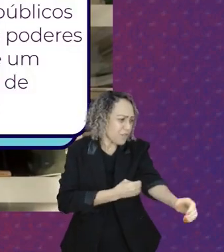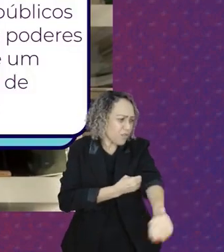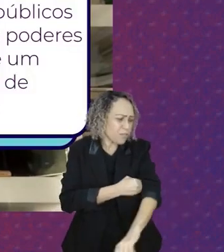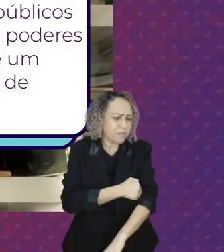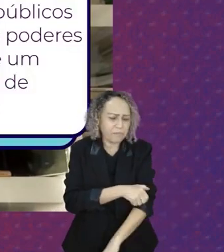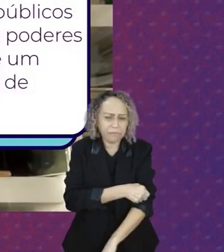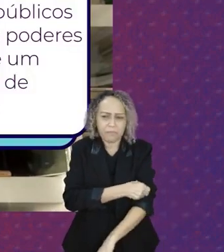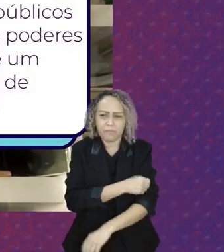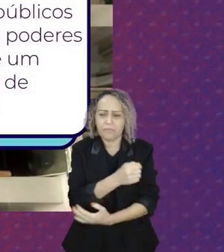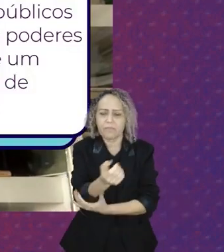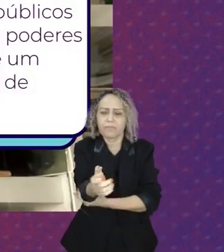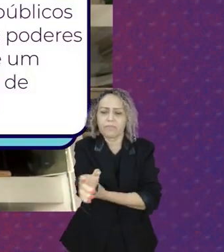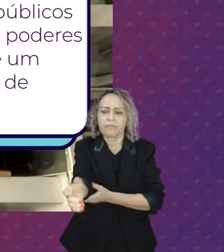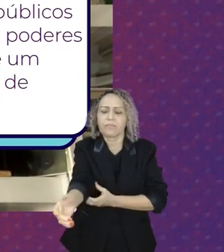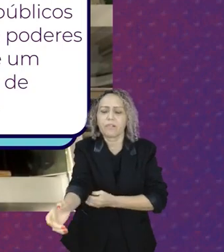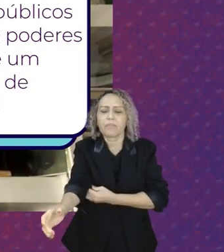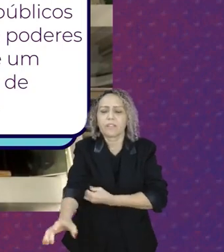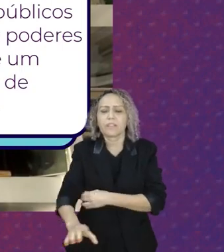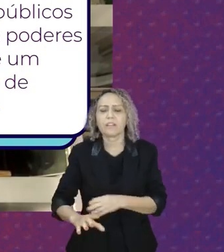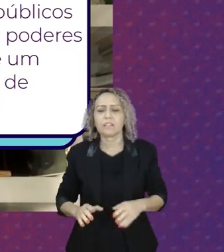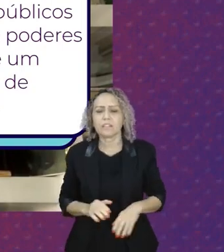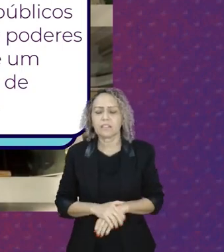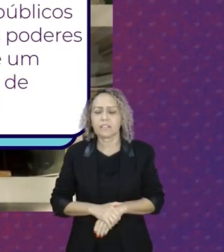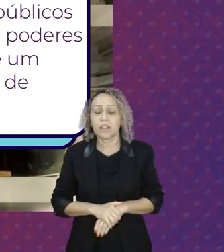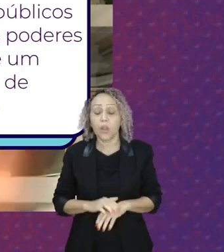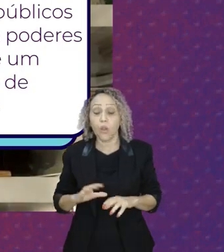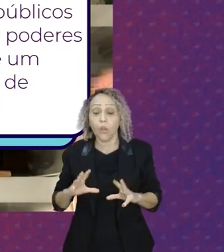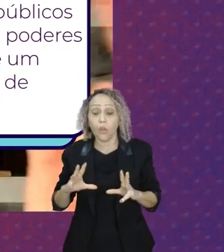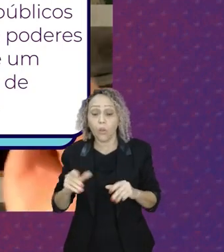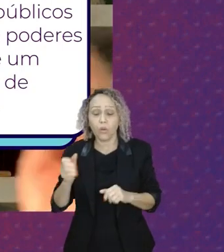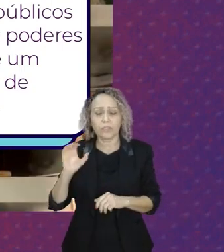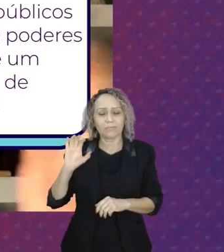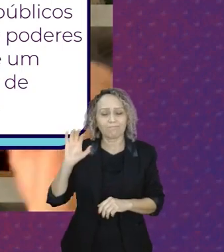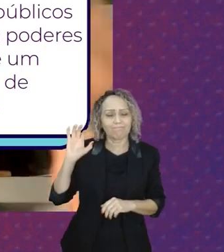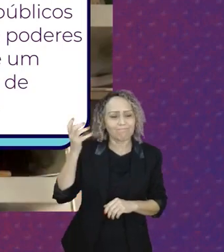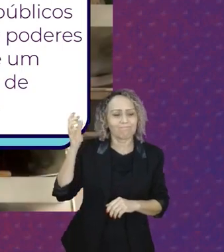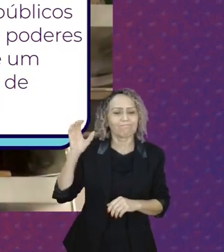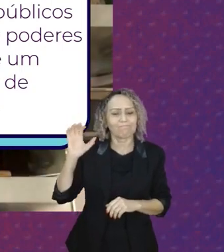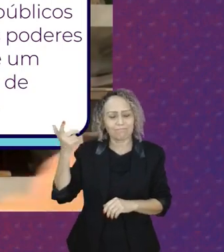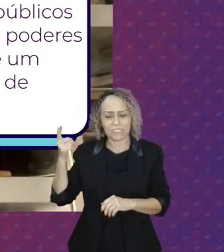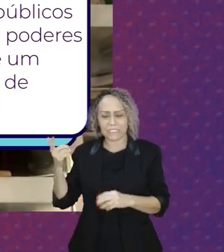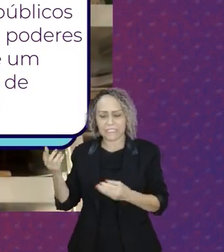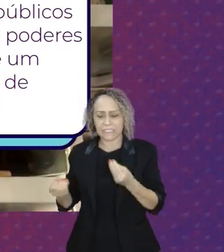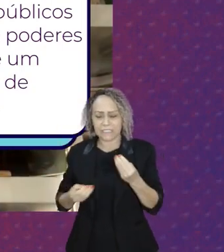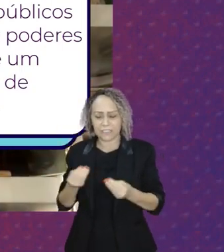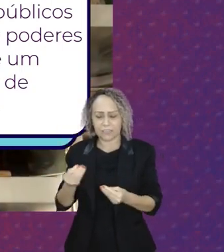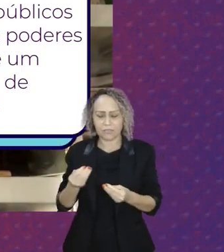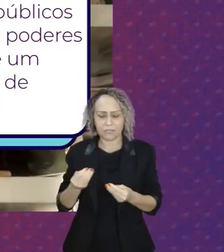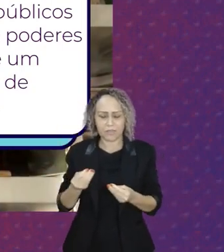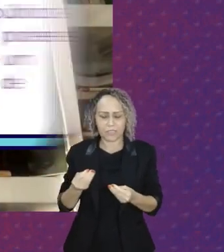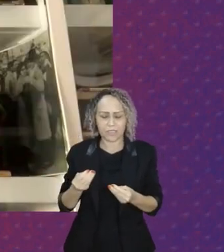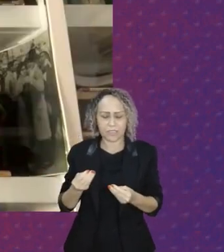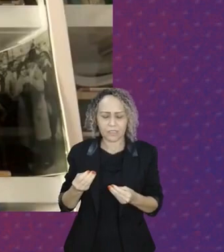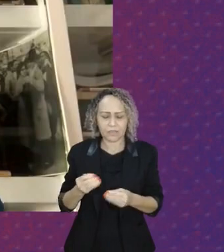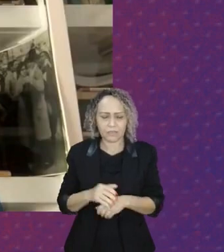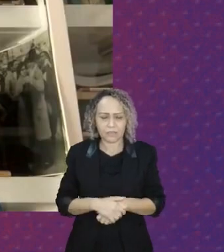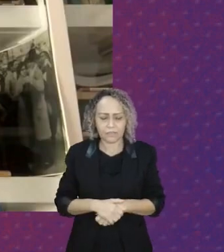medidas que foram tomadas para proibir o uso de recursos vinculados no ano seguinte,